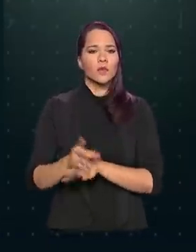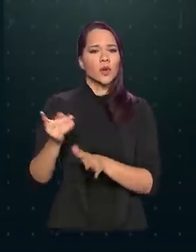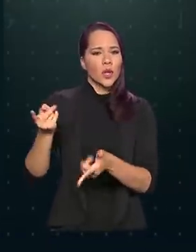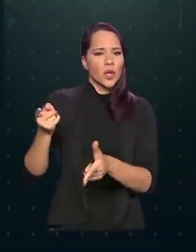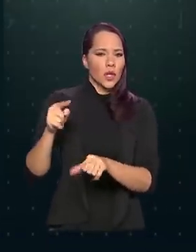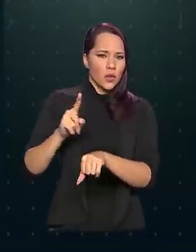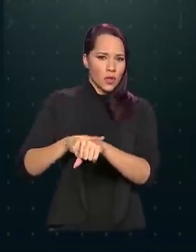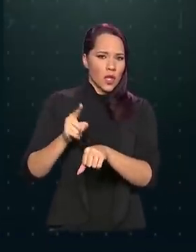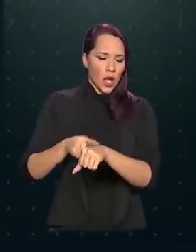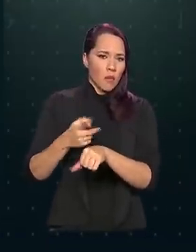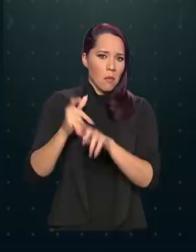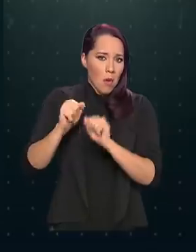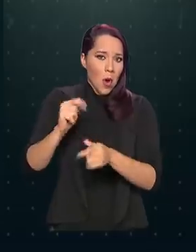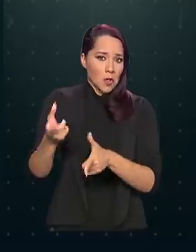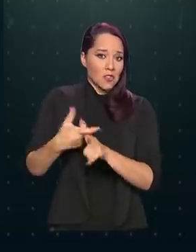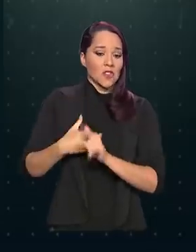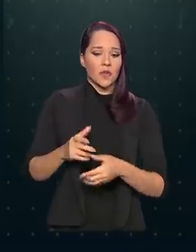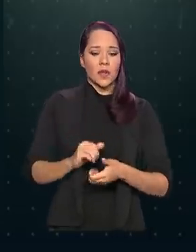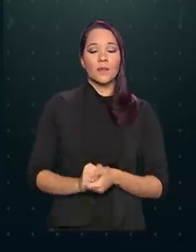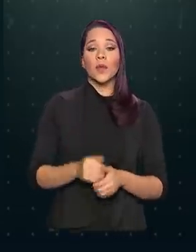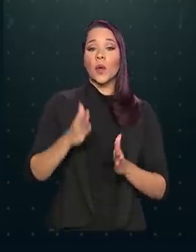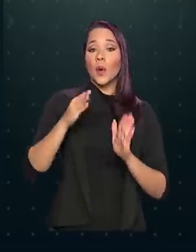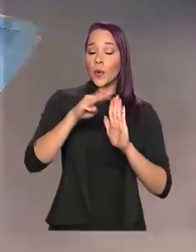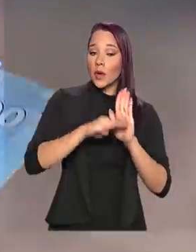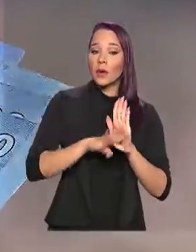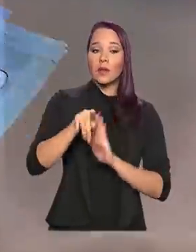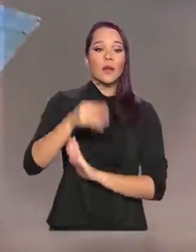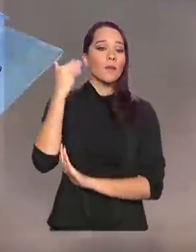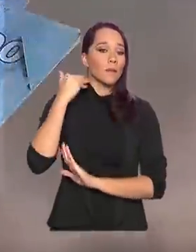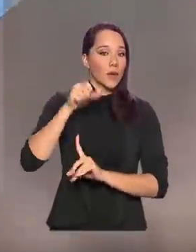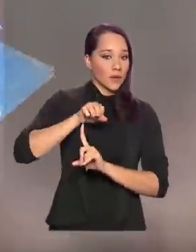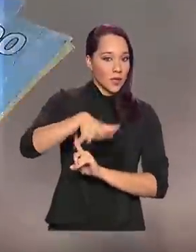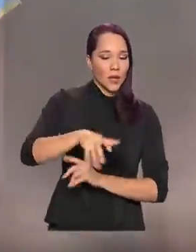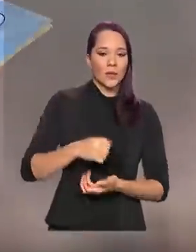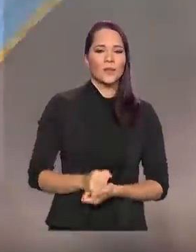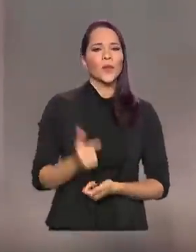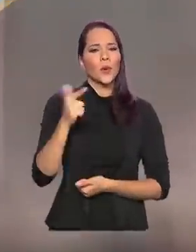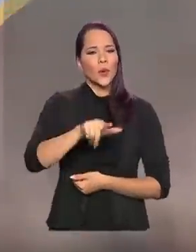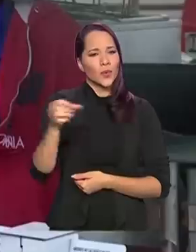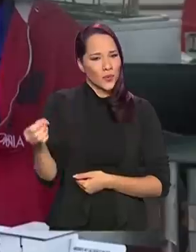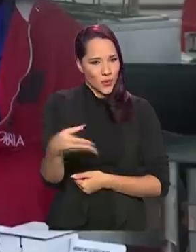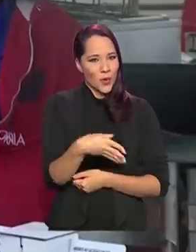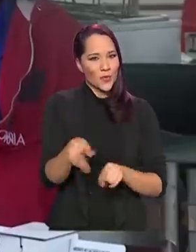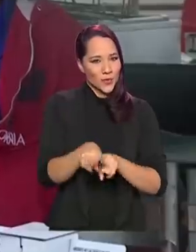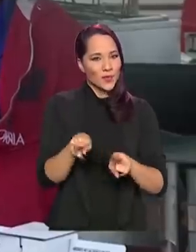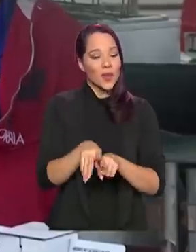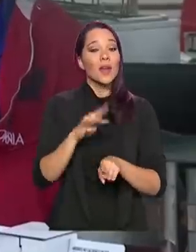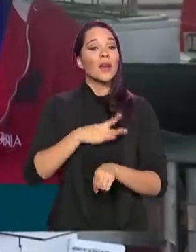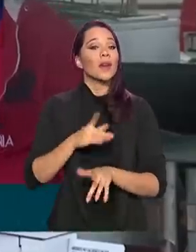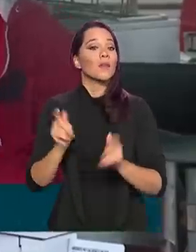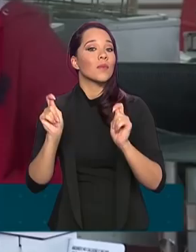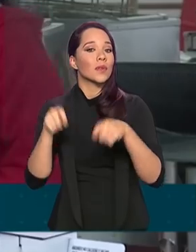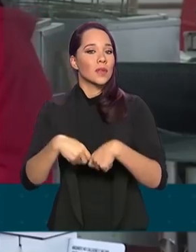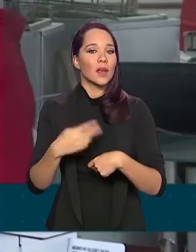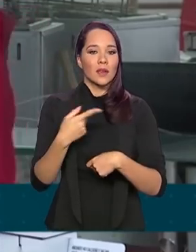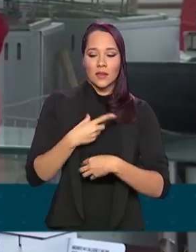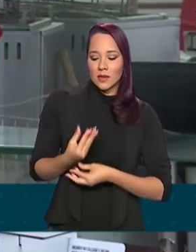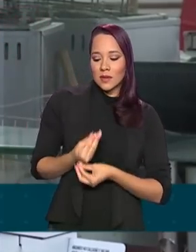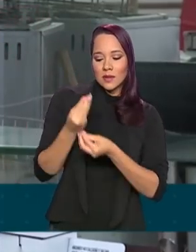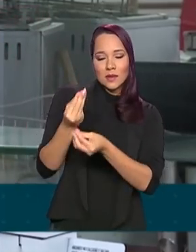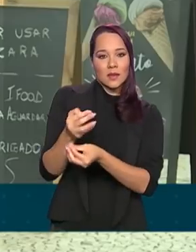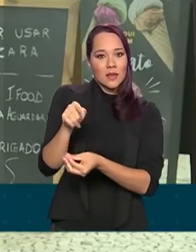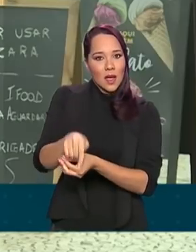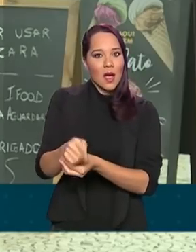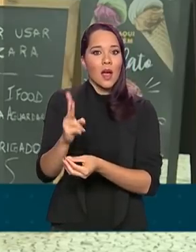A supervisão do programa será do Banco Central. Outra novidade do programa é a possibilidade de oferecer o